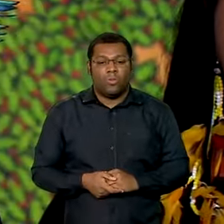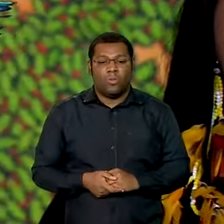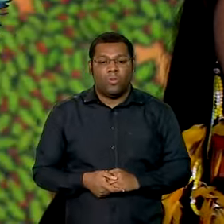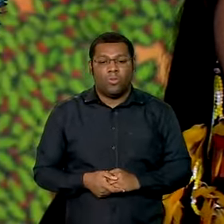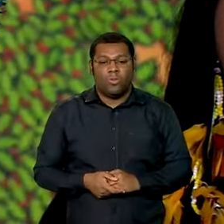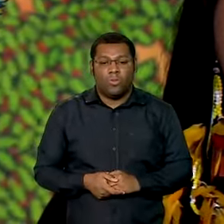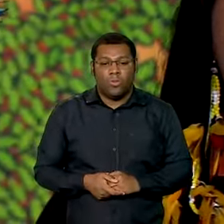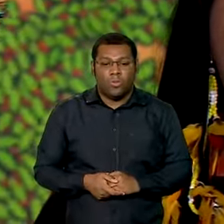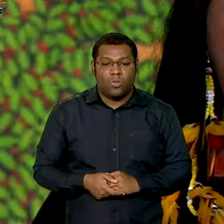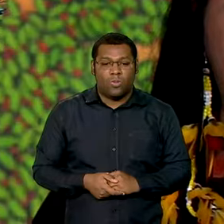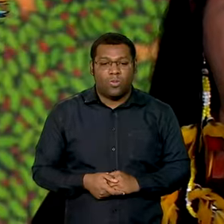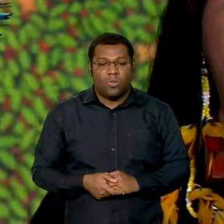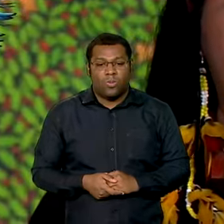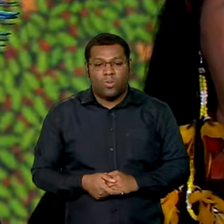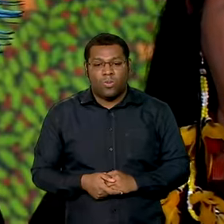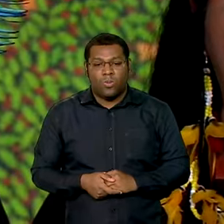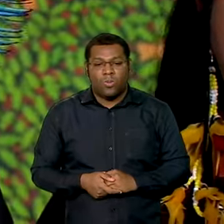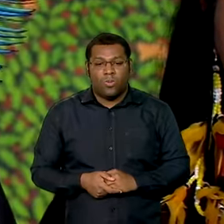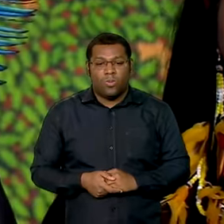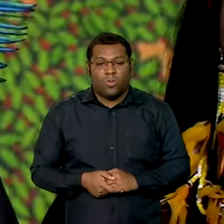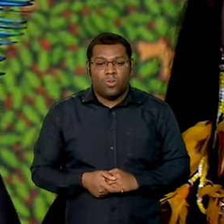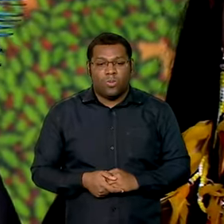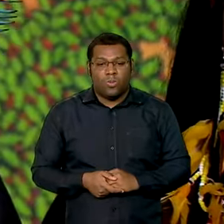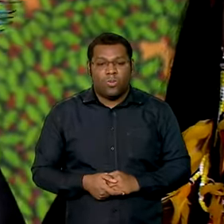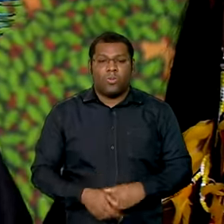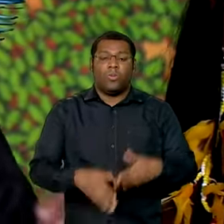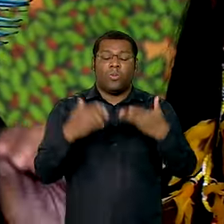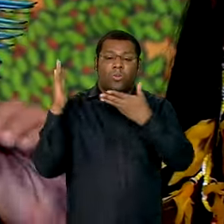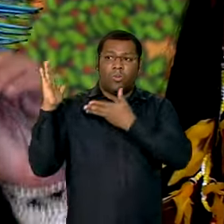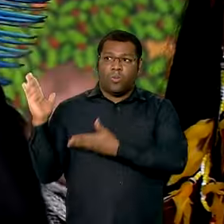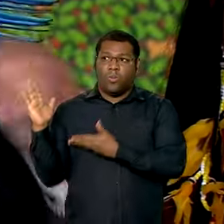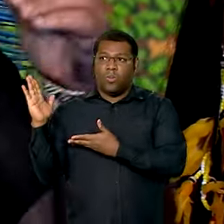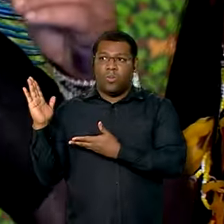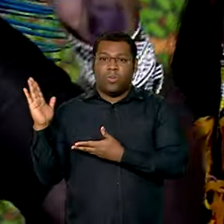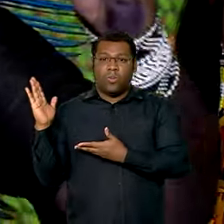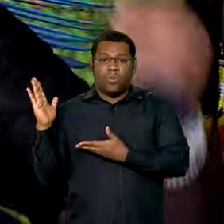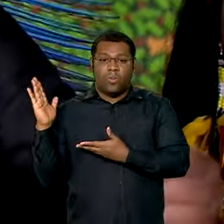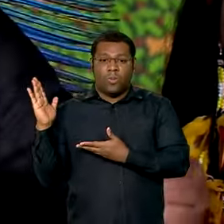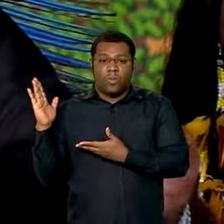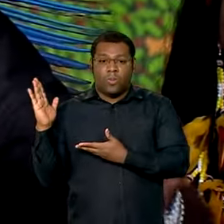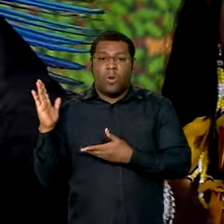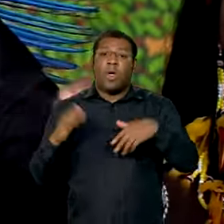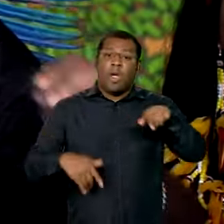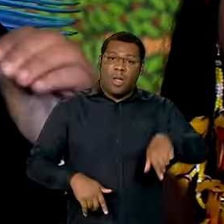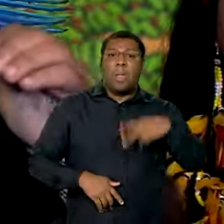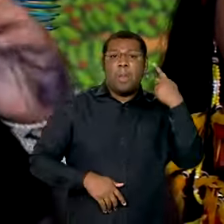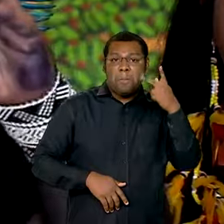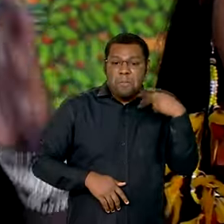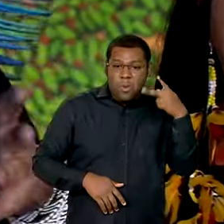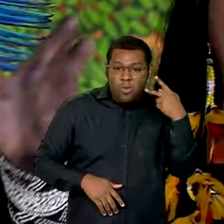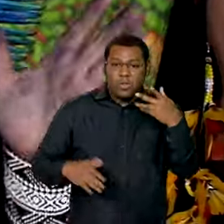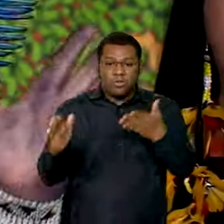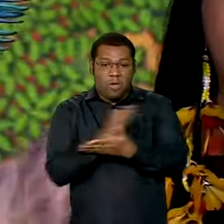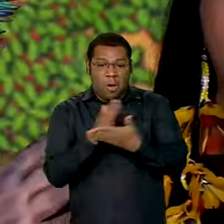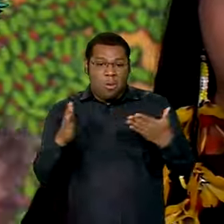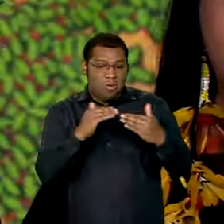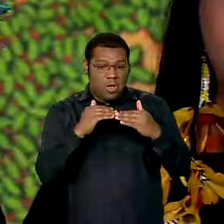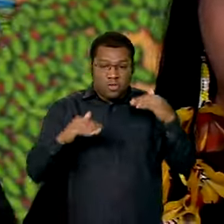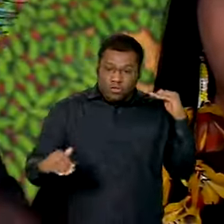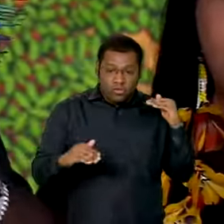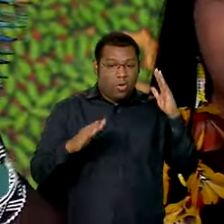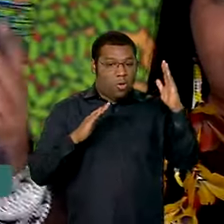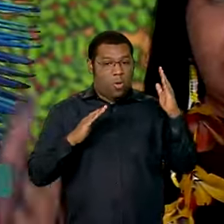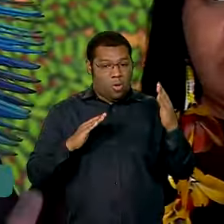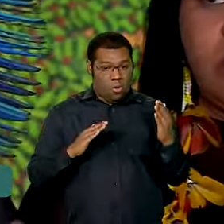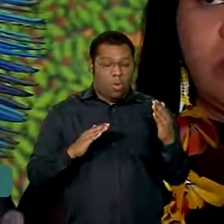impedimento legal. O que há é um impedimento político que vai ser sanado,